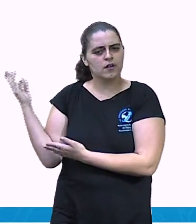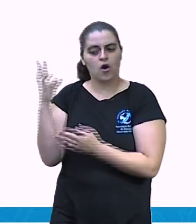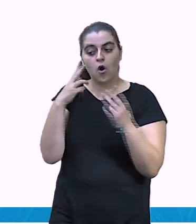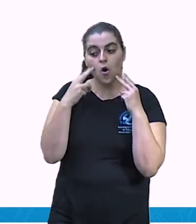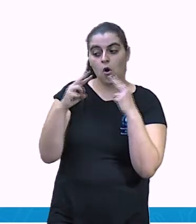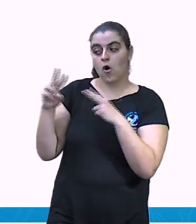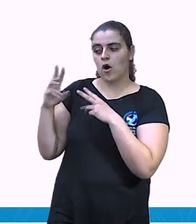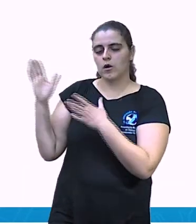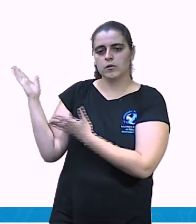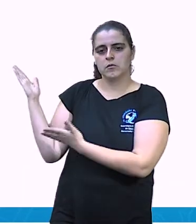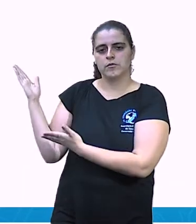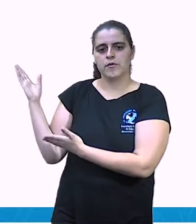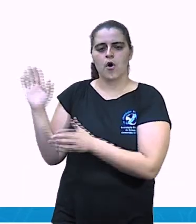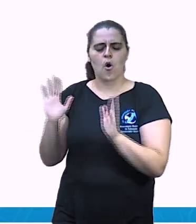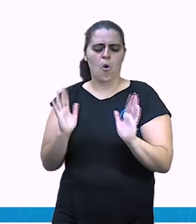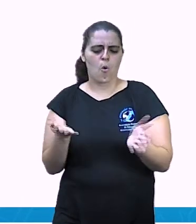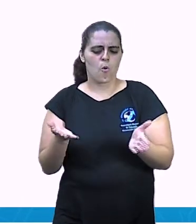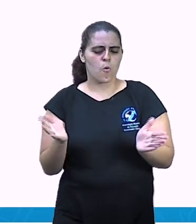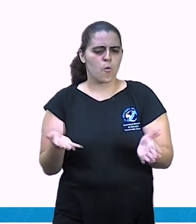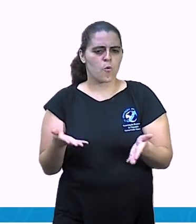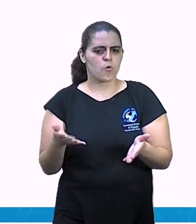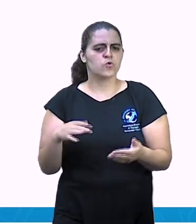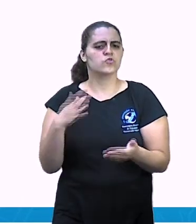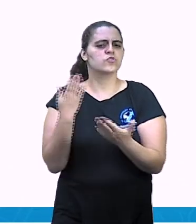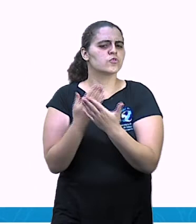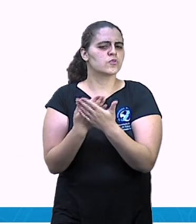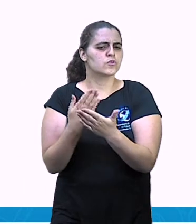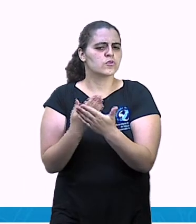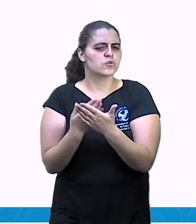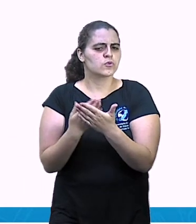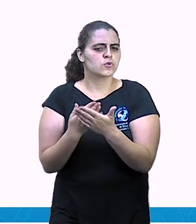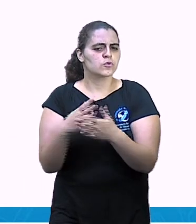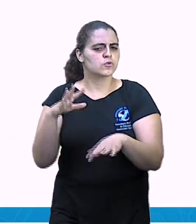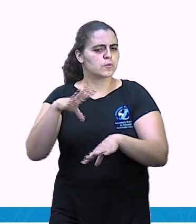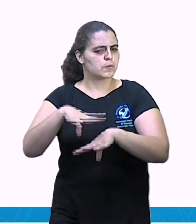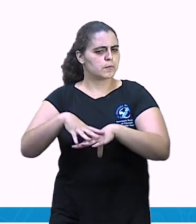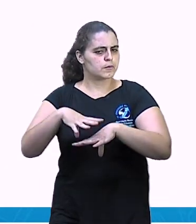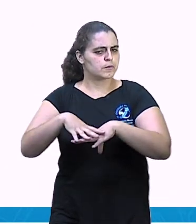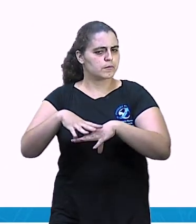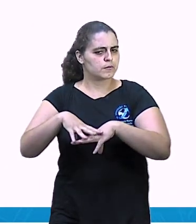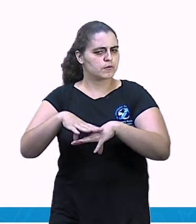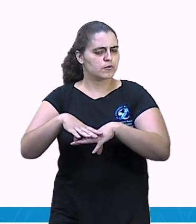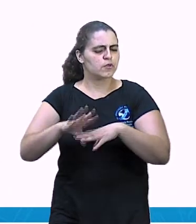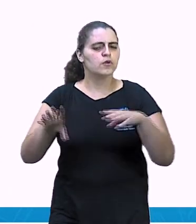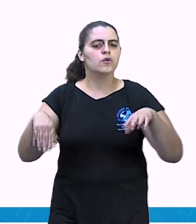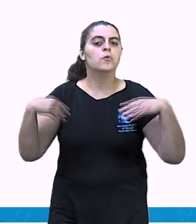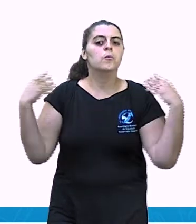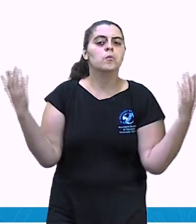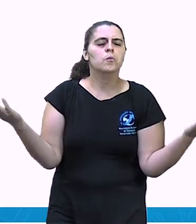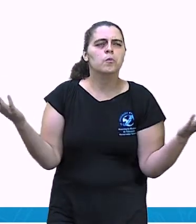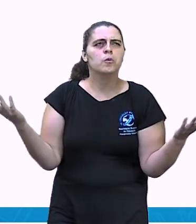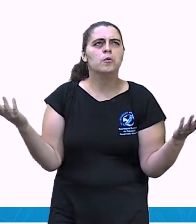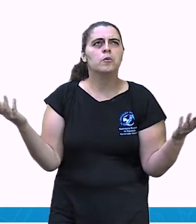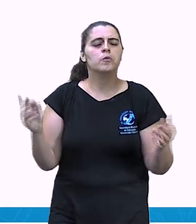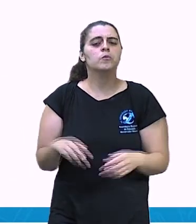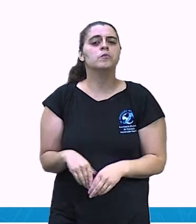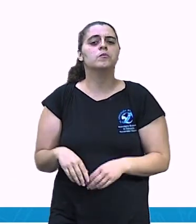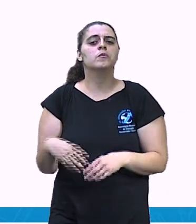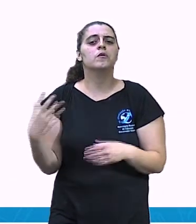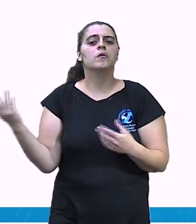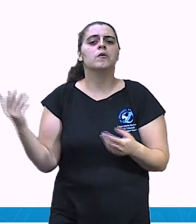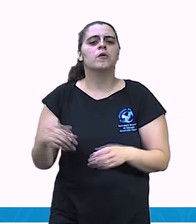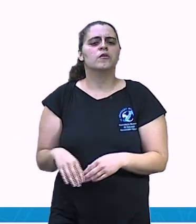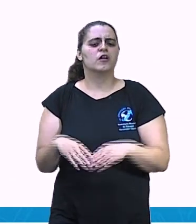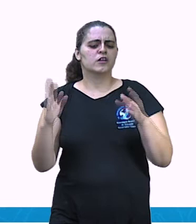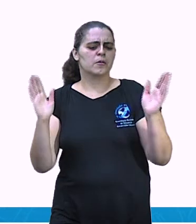frase. Hoje estudo matemática. Em que tempo verbal a frase está?